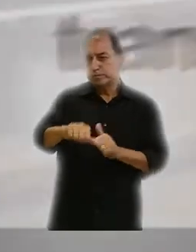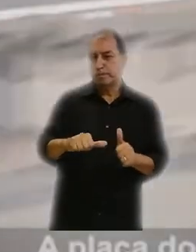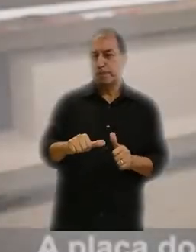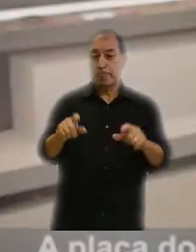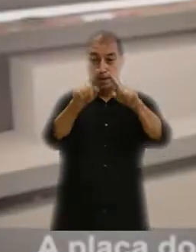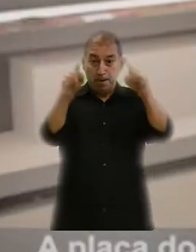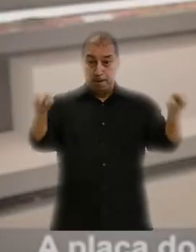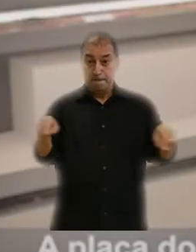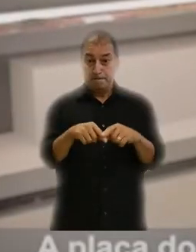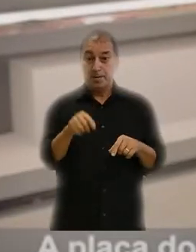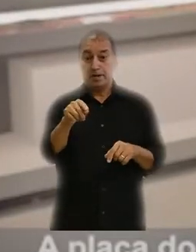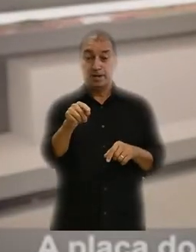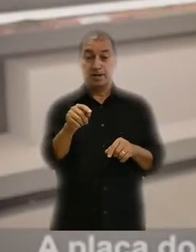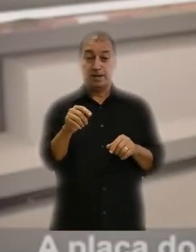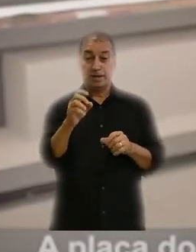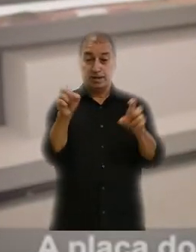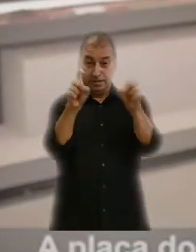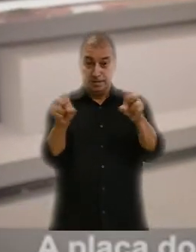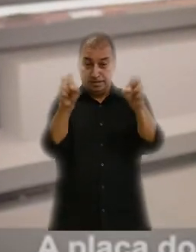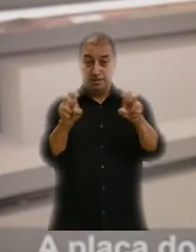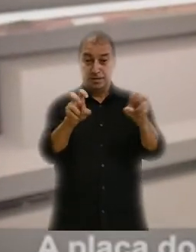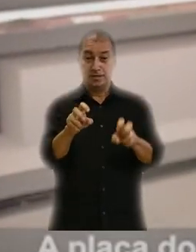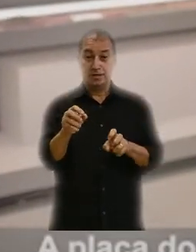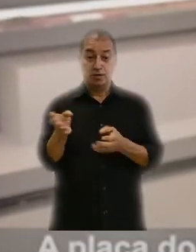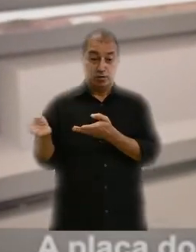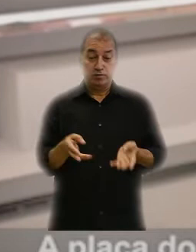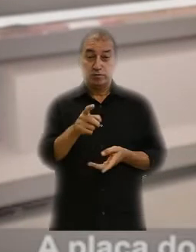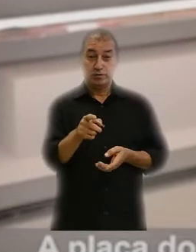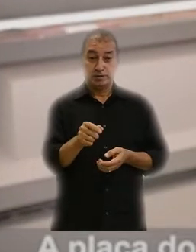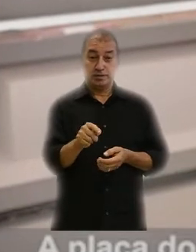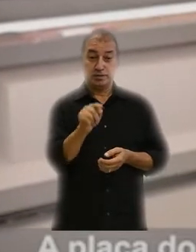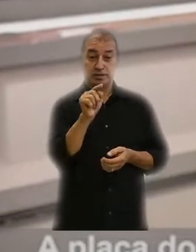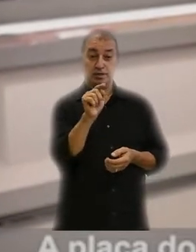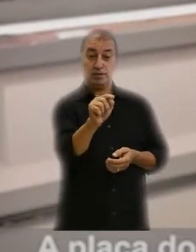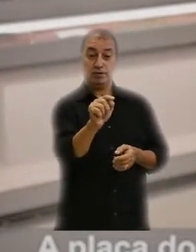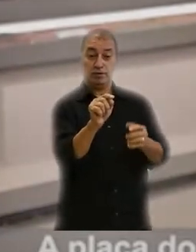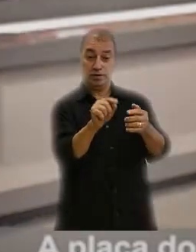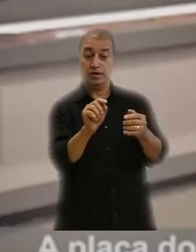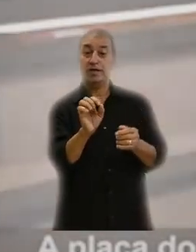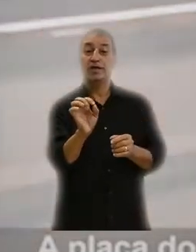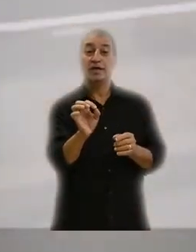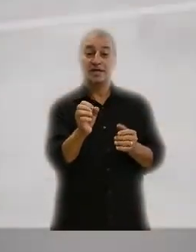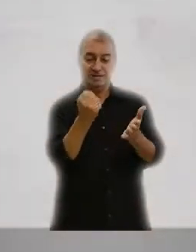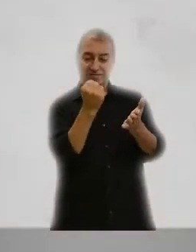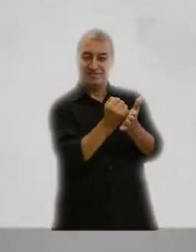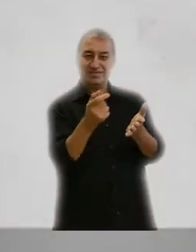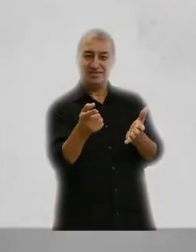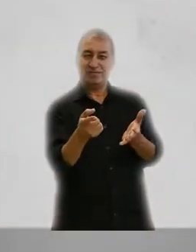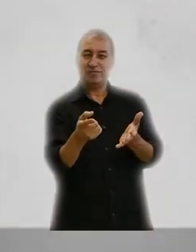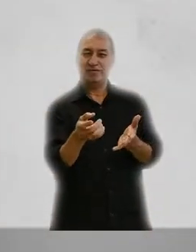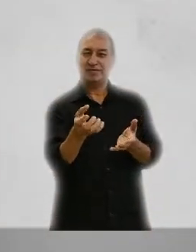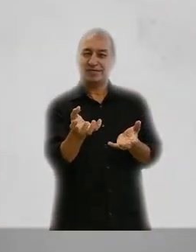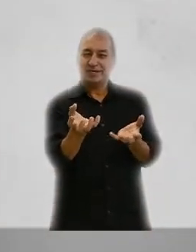A placa do Memorial é interativa e possibilita que o visitante registre a sua presença, bem como